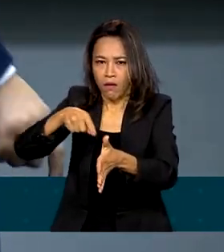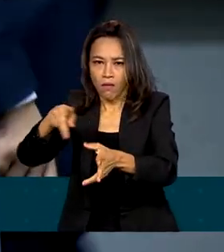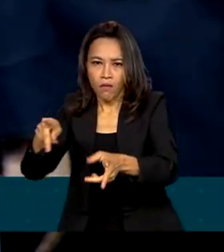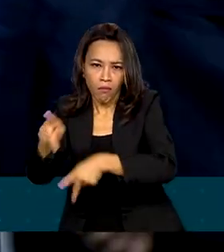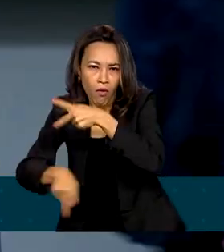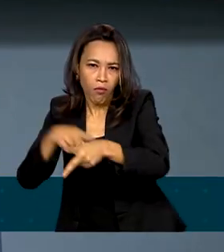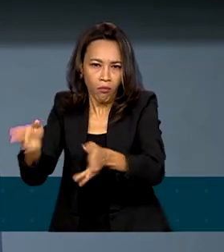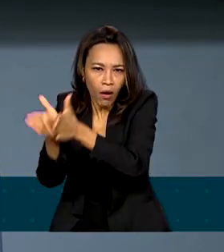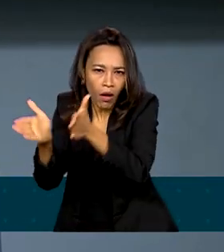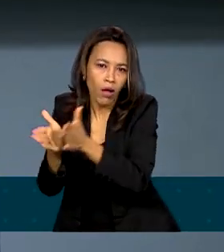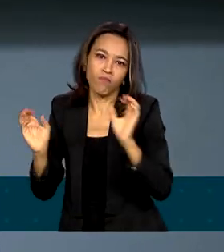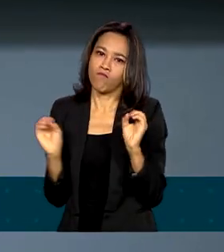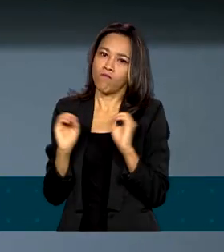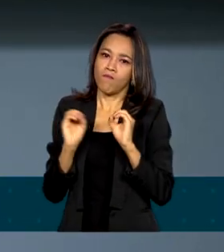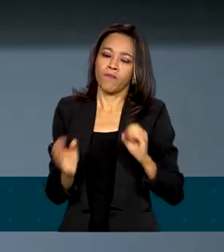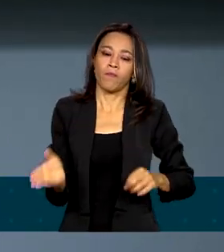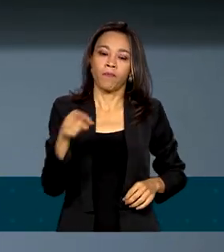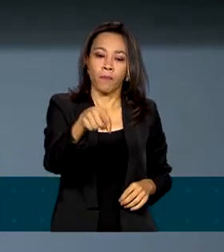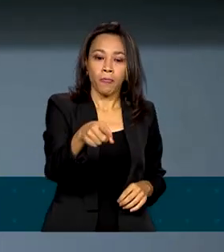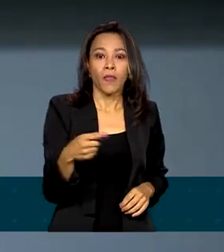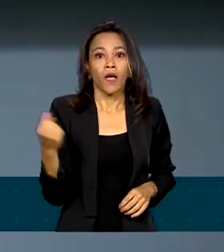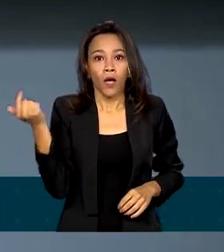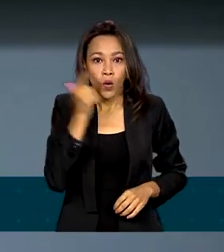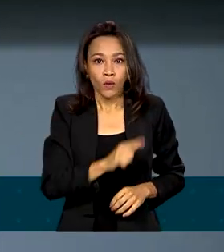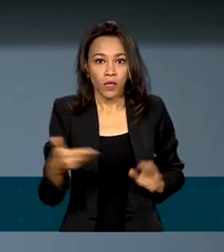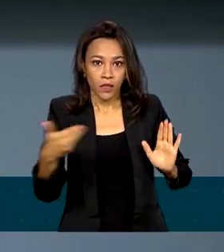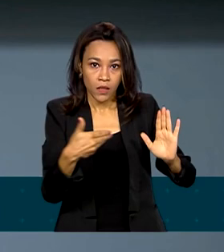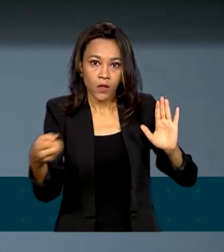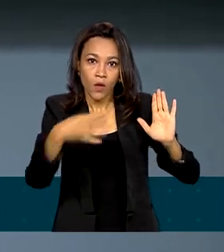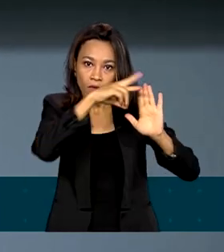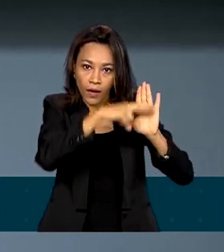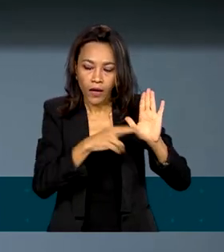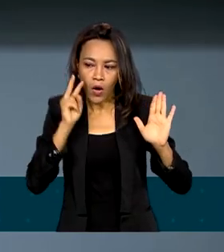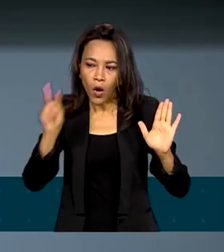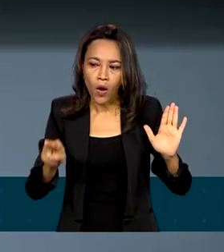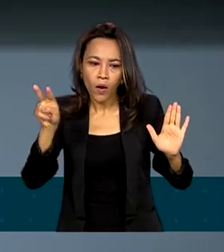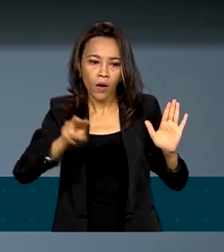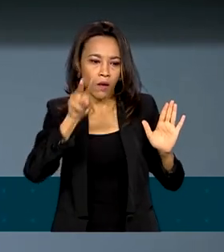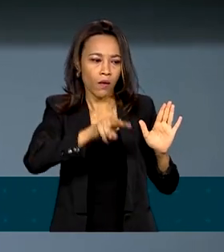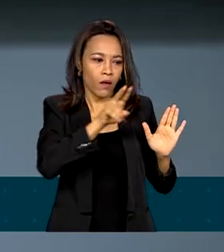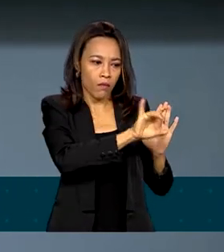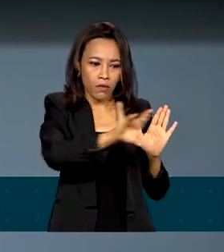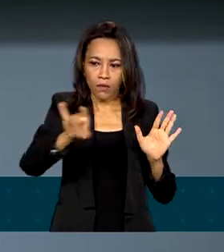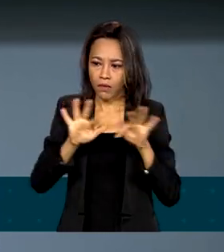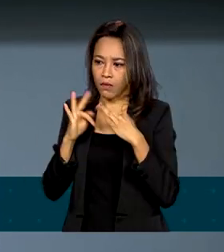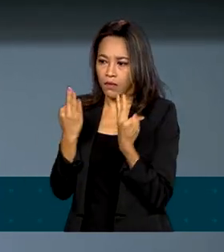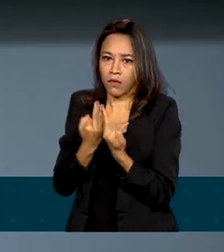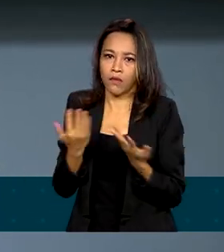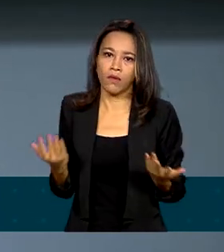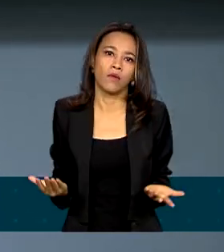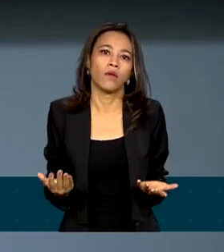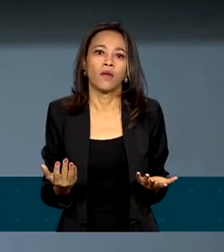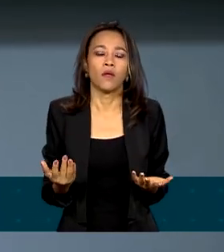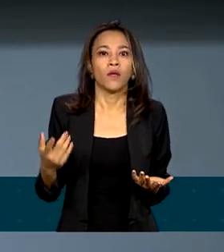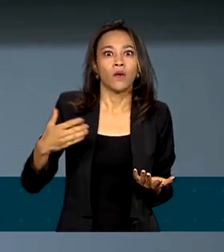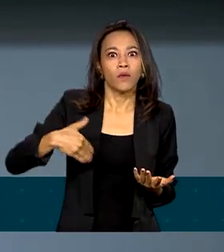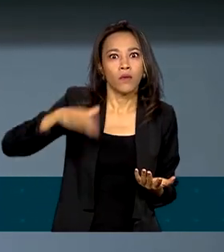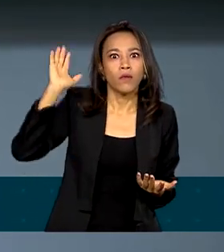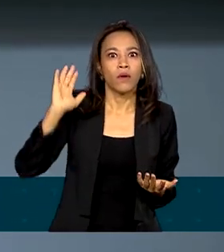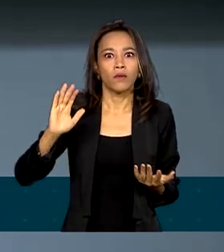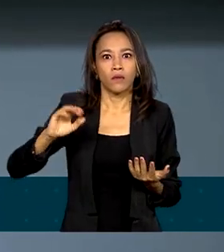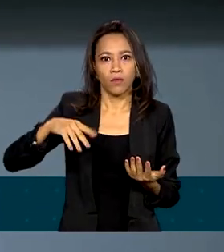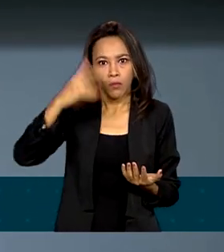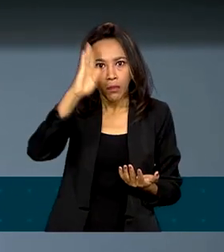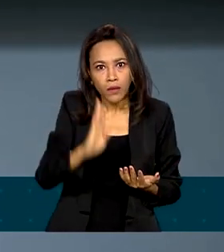permite olhar para cada família desse país e dizer o seguinte, nós não vamos admitir que um dos maiores produtores de alimento do